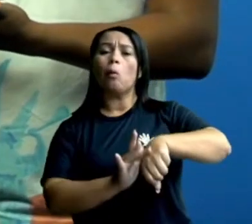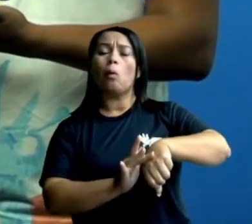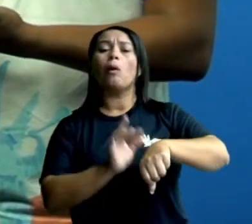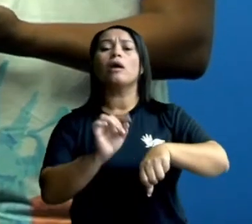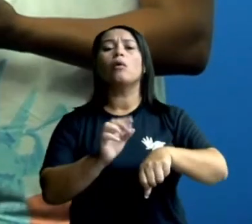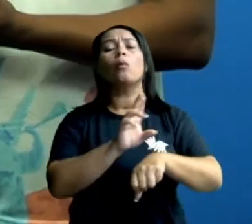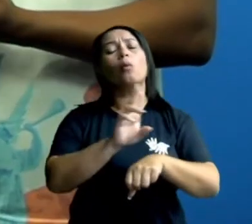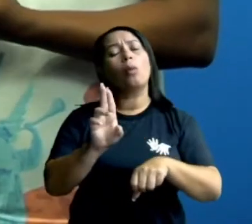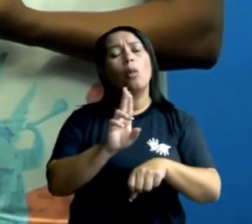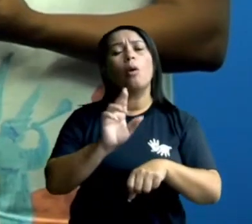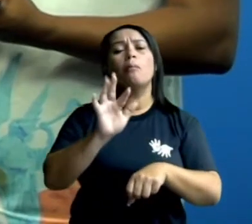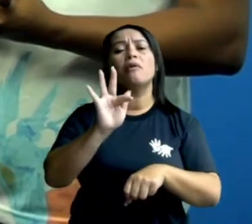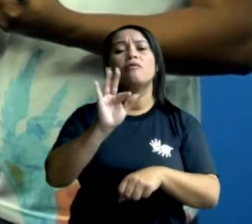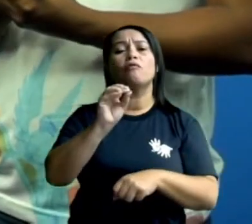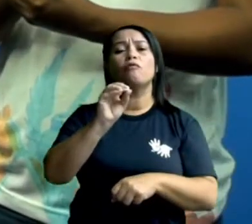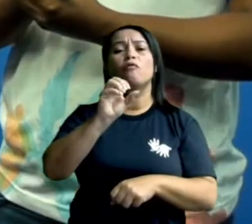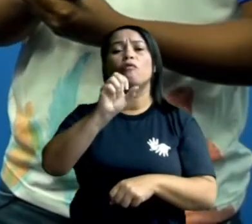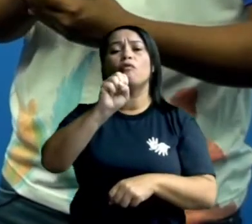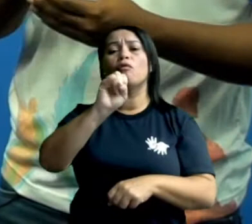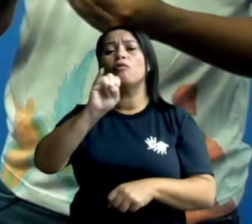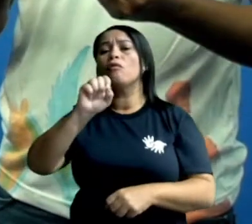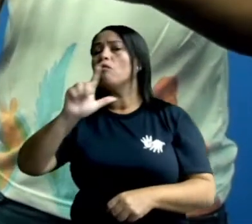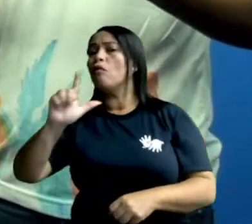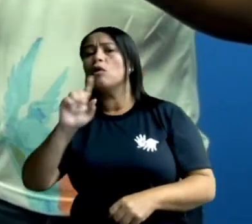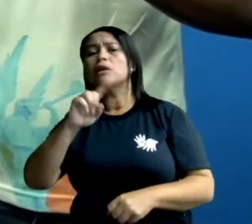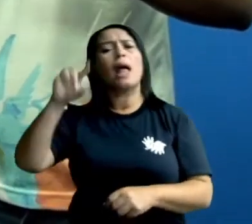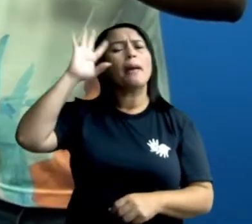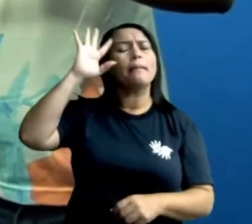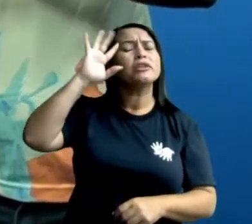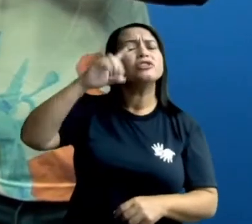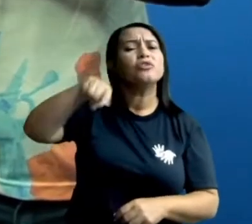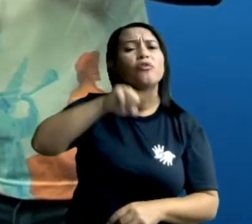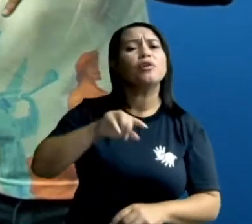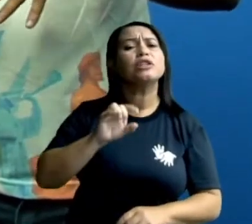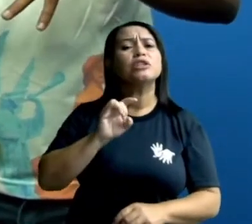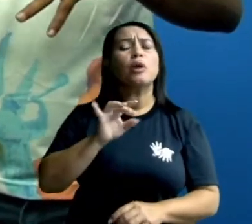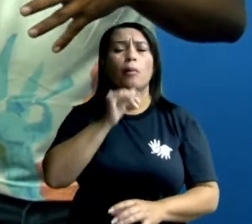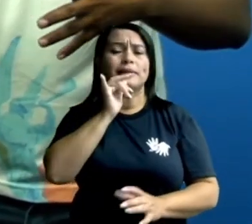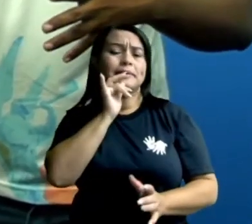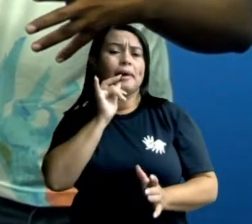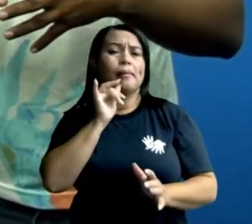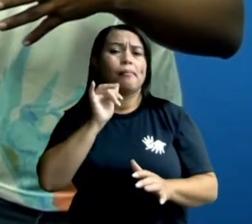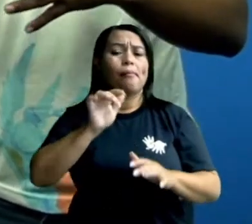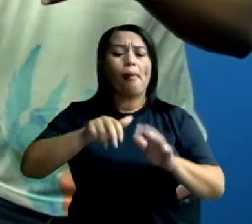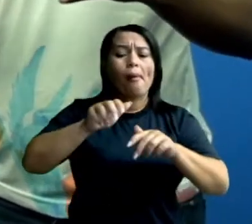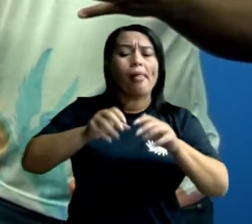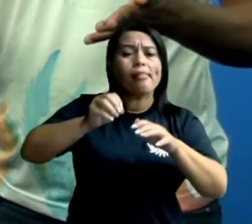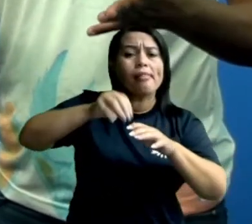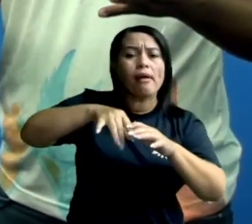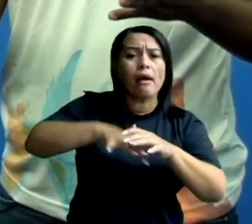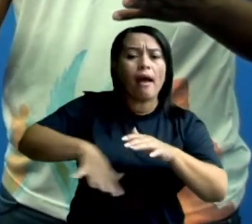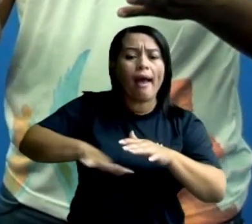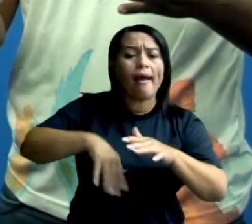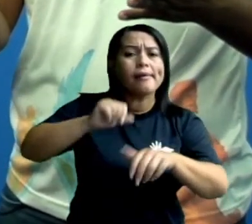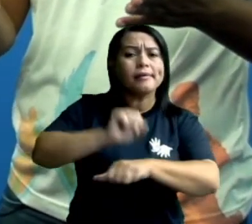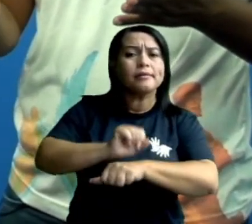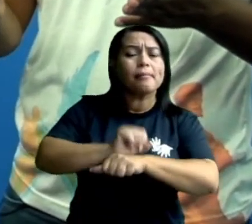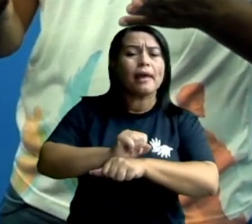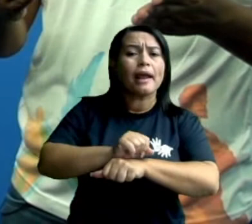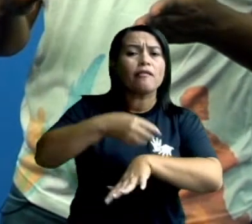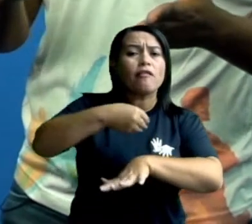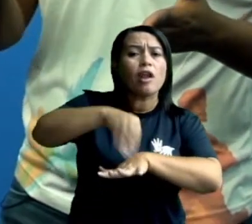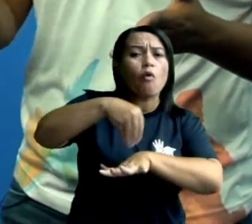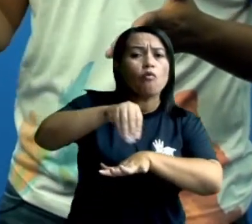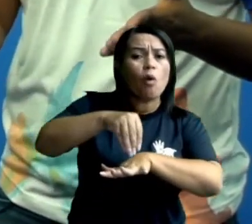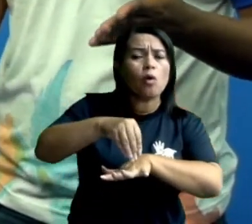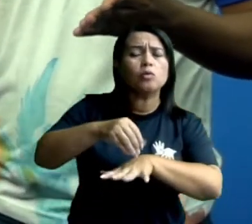fóssil. Não imagine que basta você enterrar algo e vai esperar que vai virar um fóssil. O fóssil